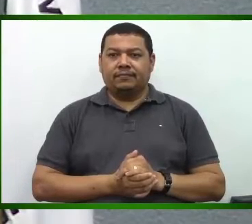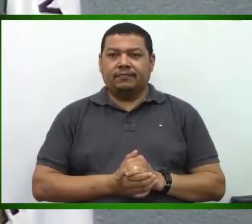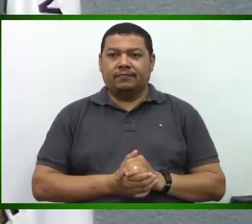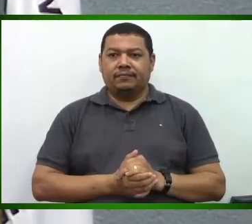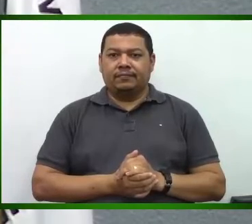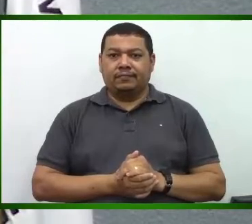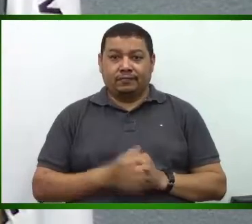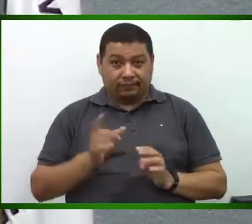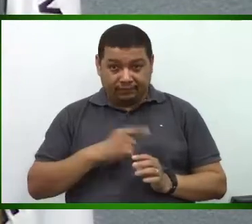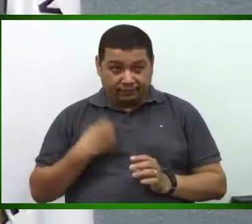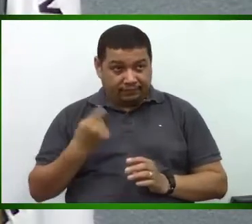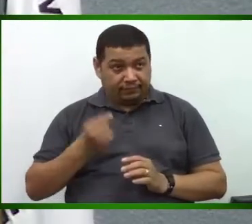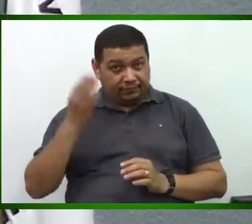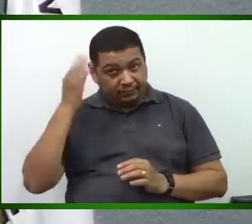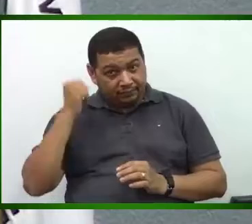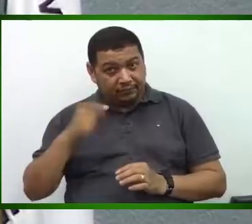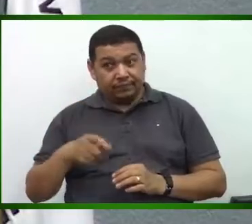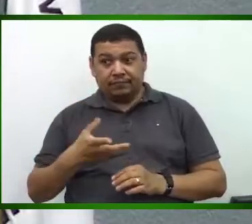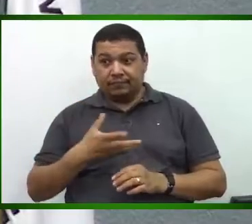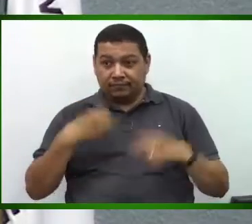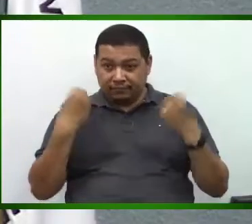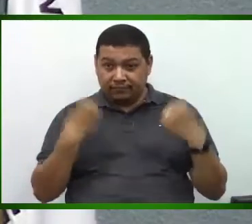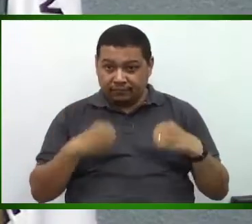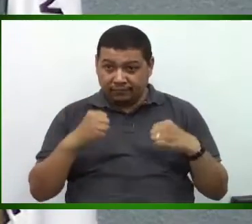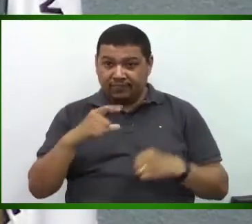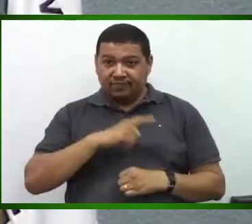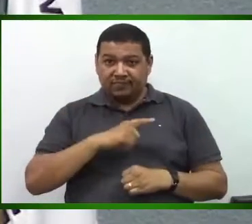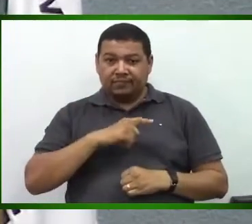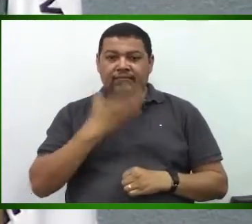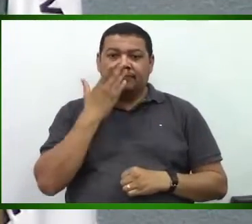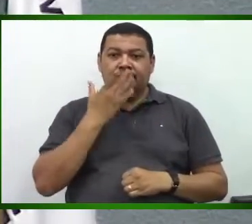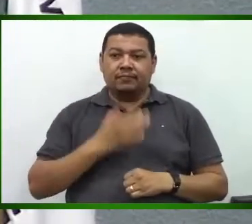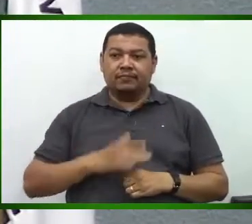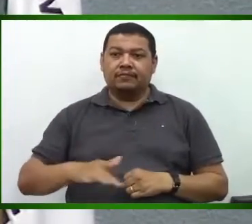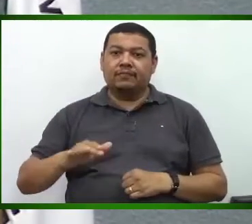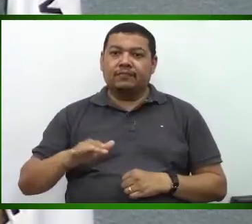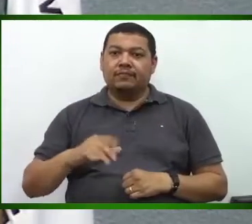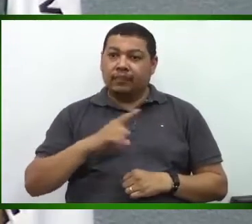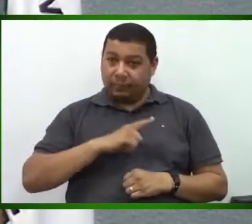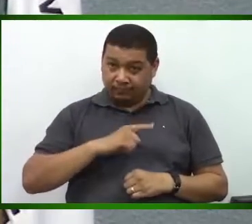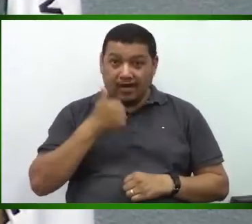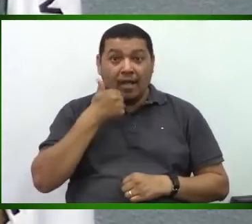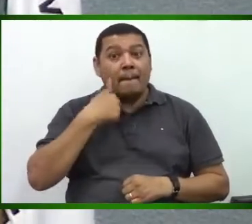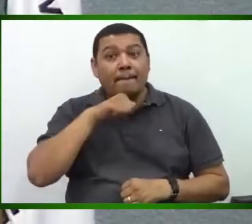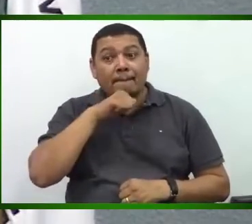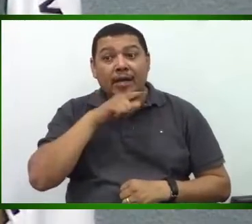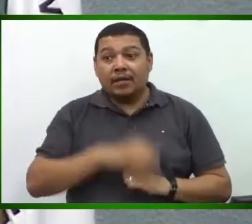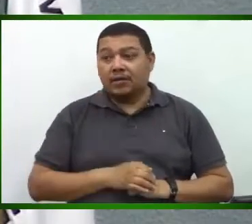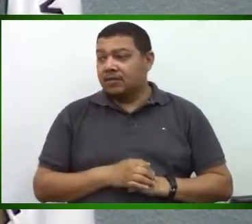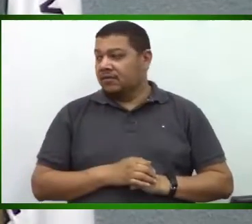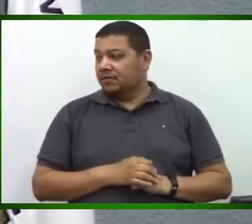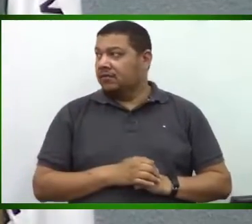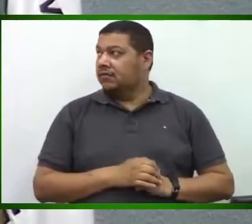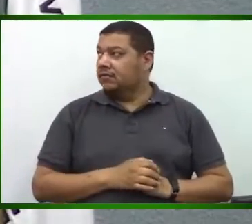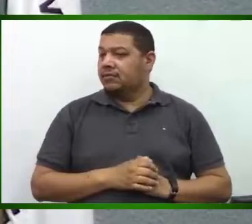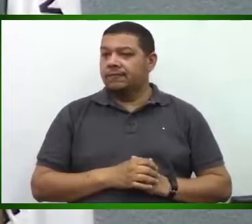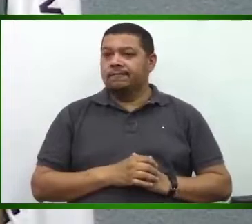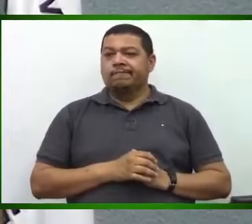porque sabemos as necessidades que têm essas crianças, essas mães, e,